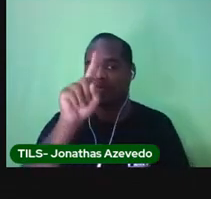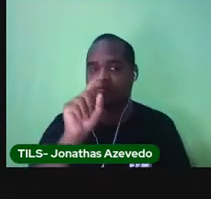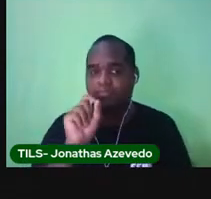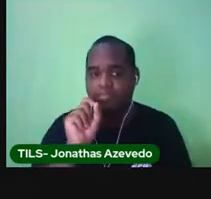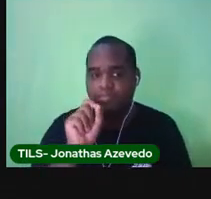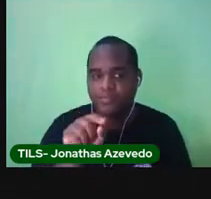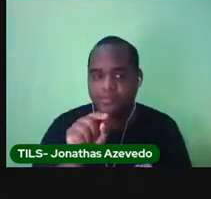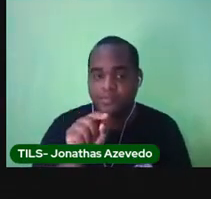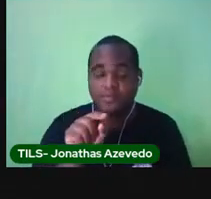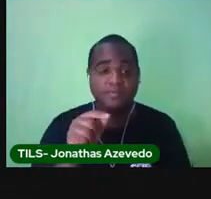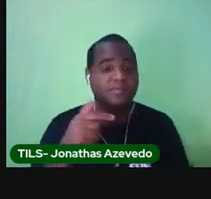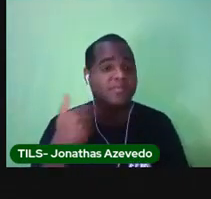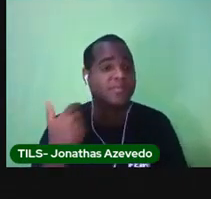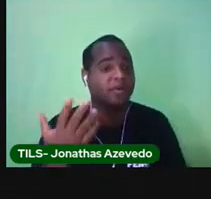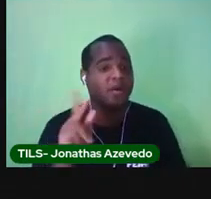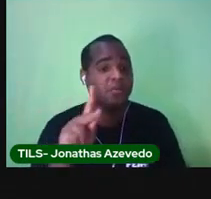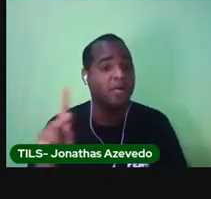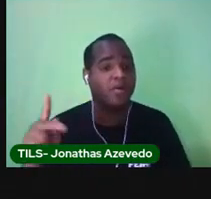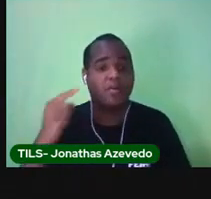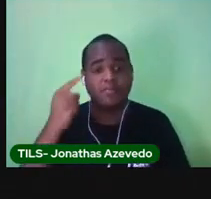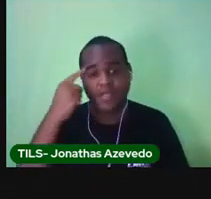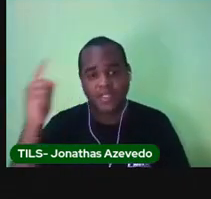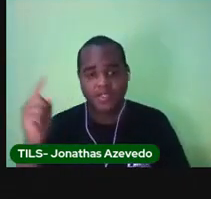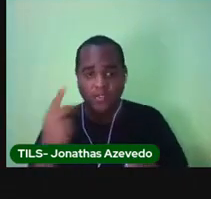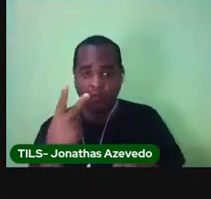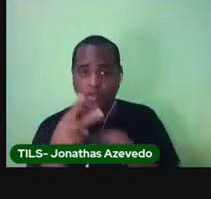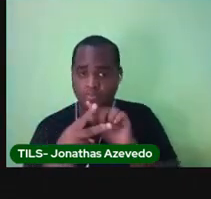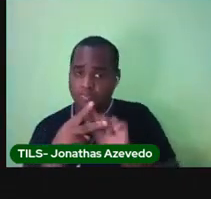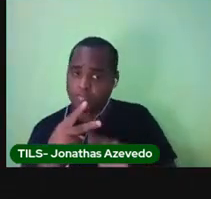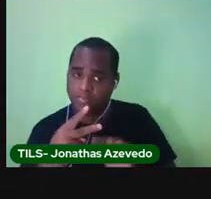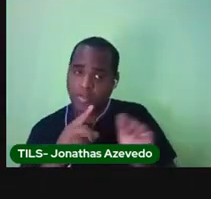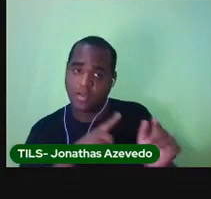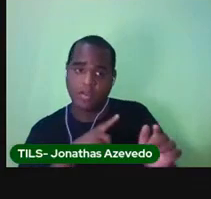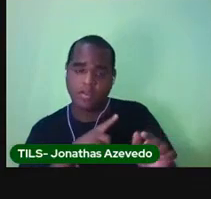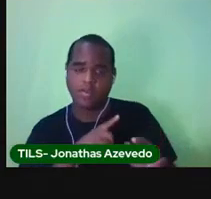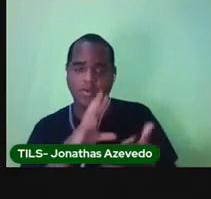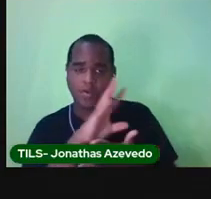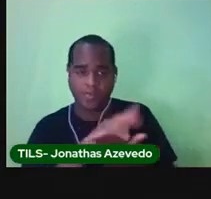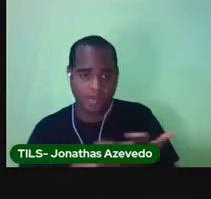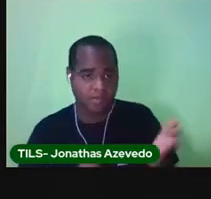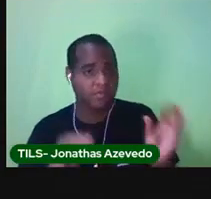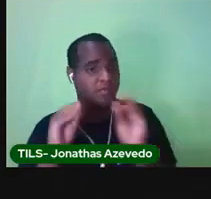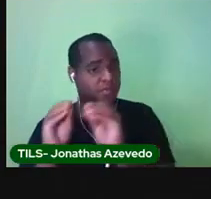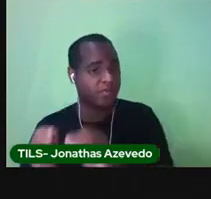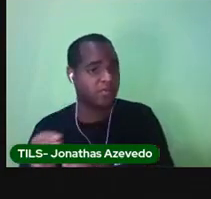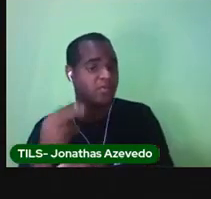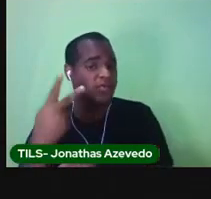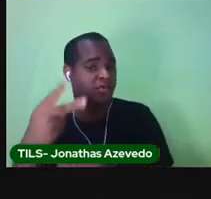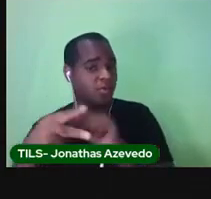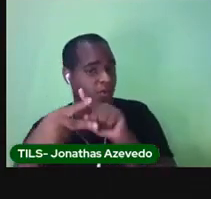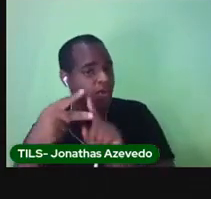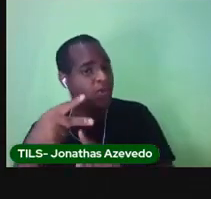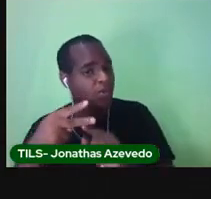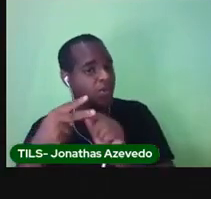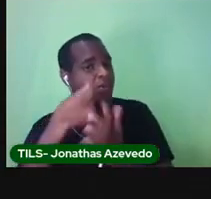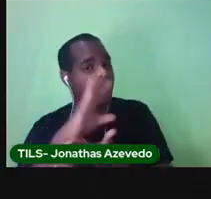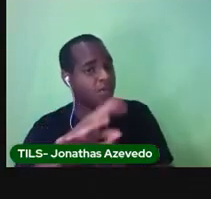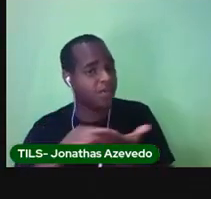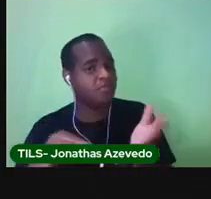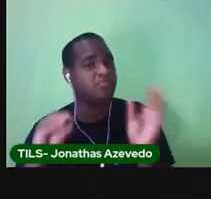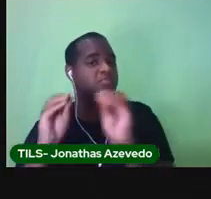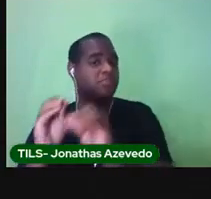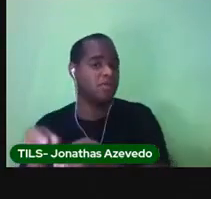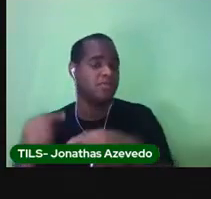Pró Se tiver dois copia os dois Sim Se tiver dois copia os dois